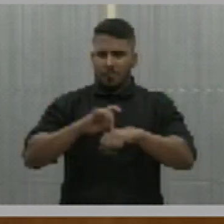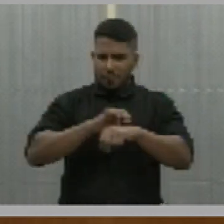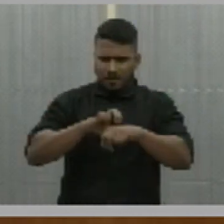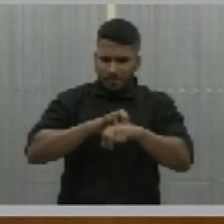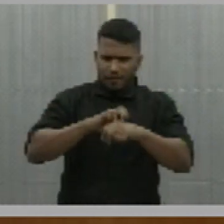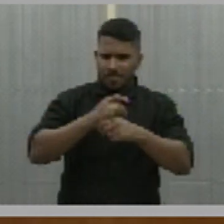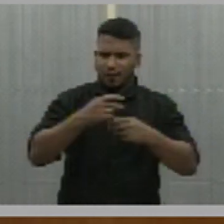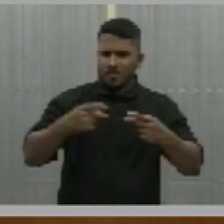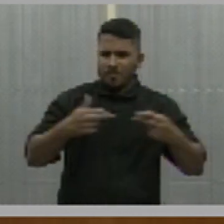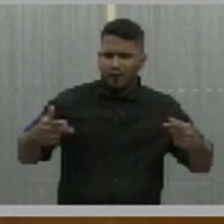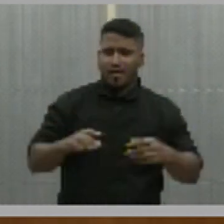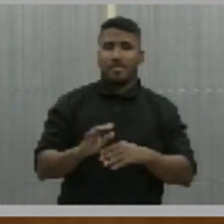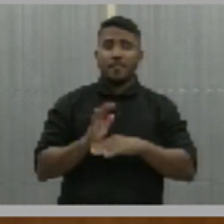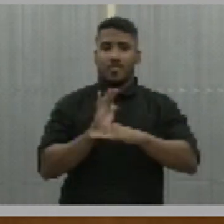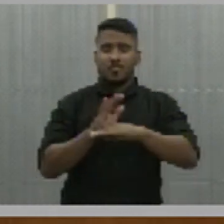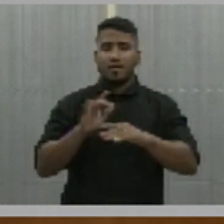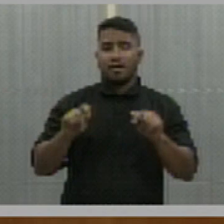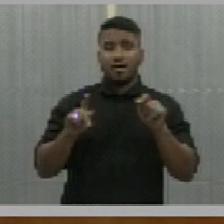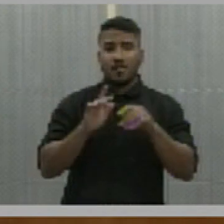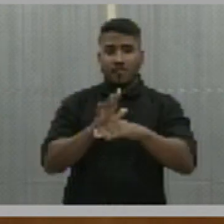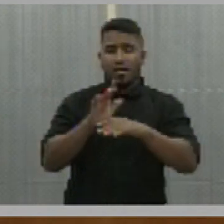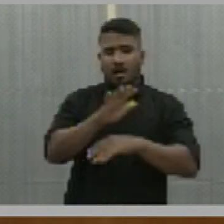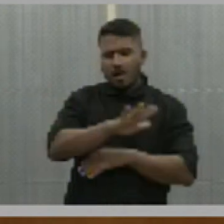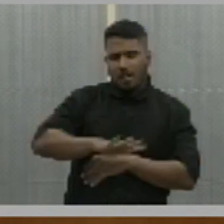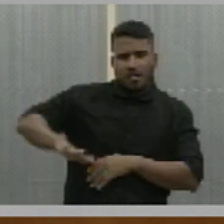para abastecer as áreas